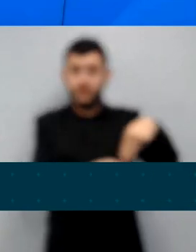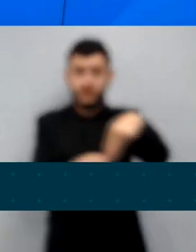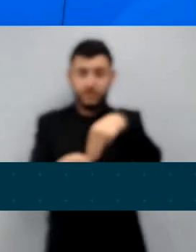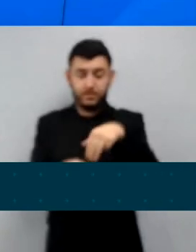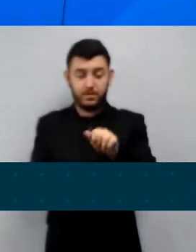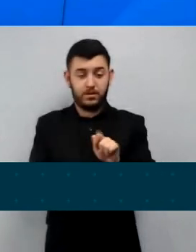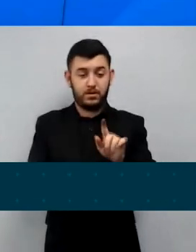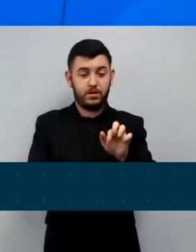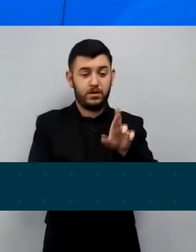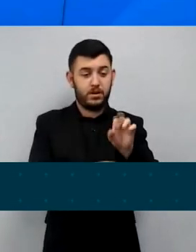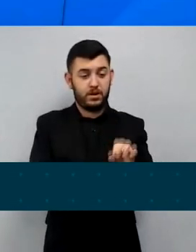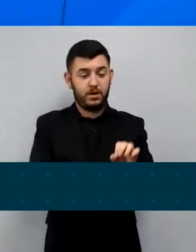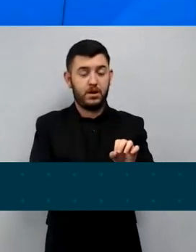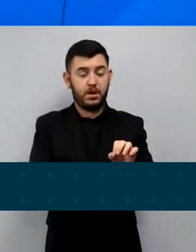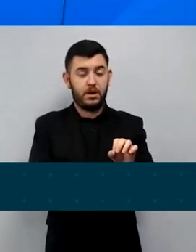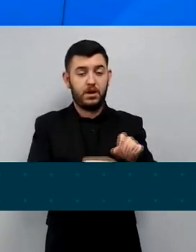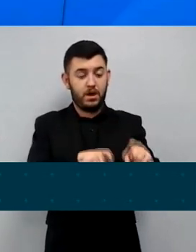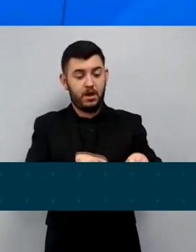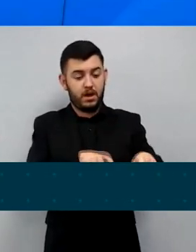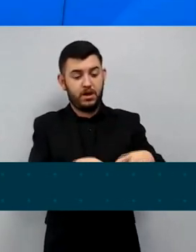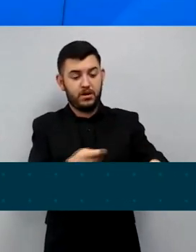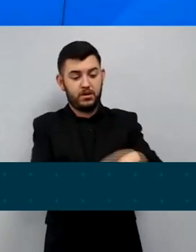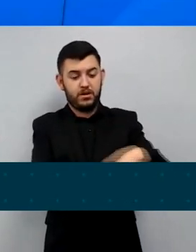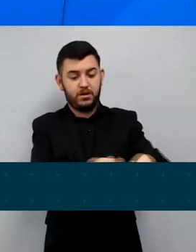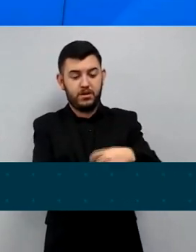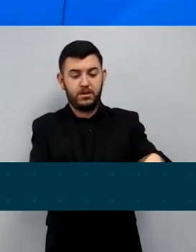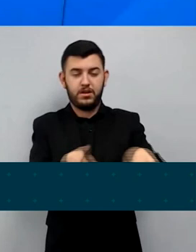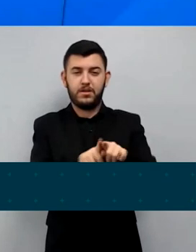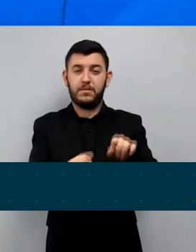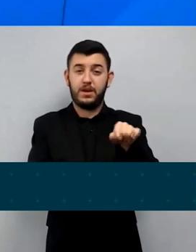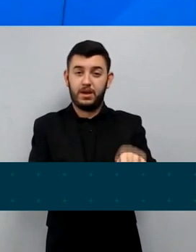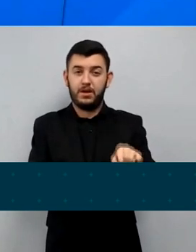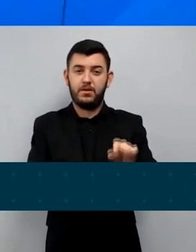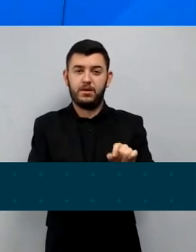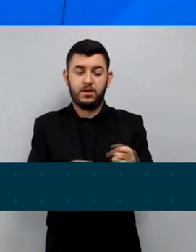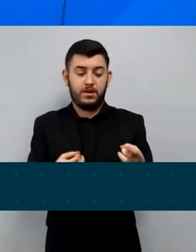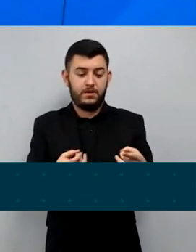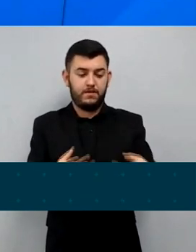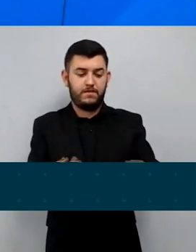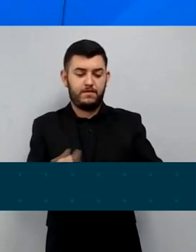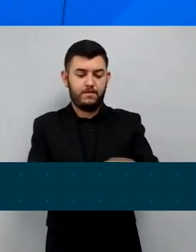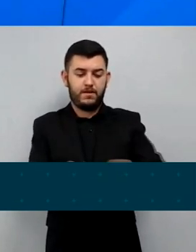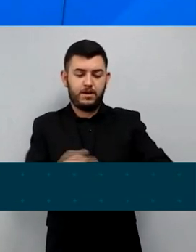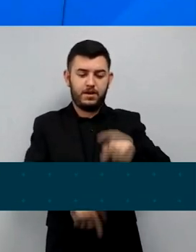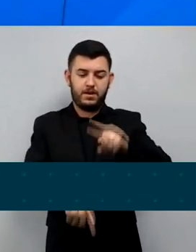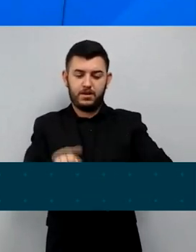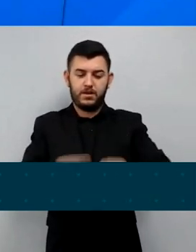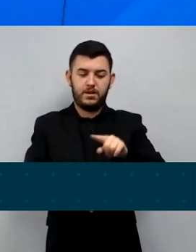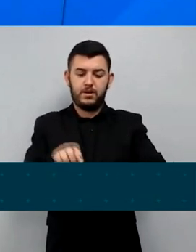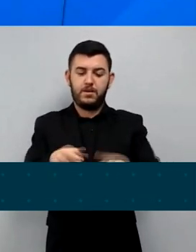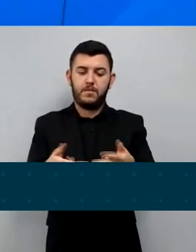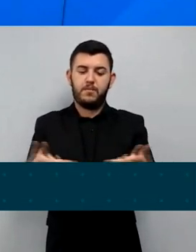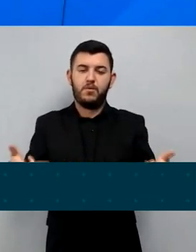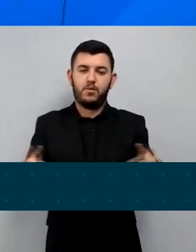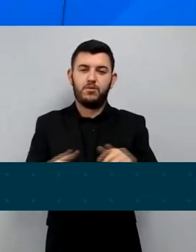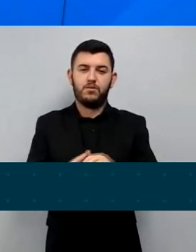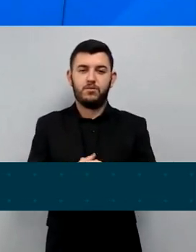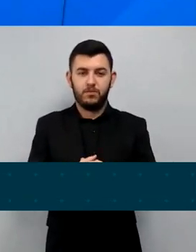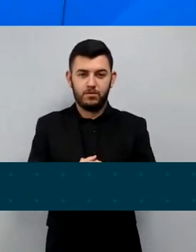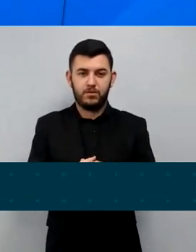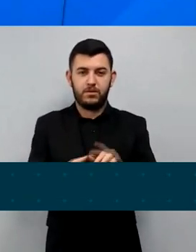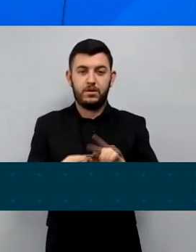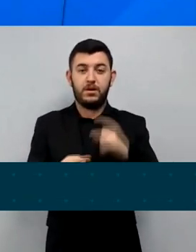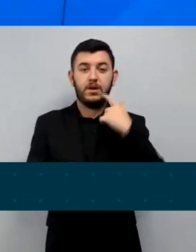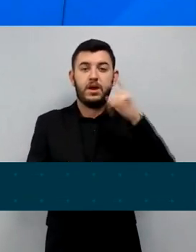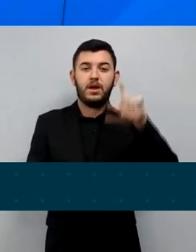potencial de cross-selling, ou seja, de vendas de outros produtos, de seguros, de cartões de